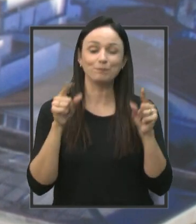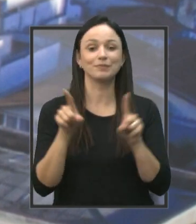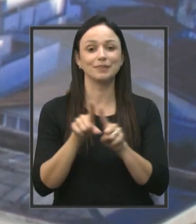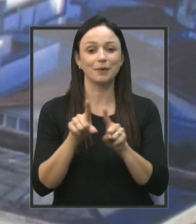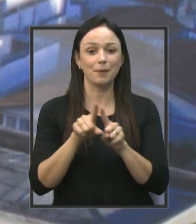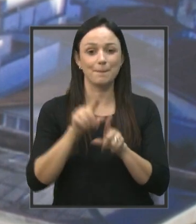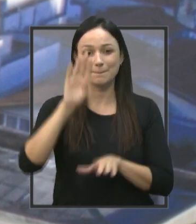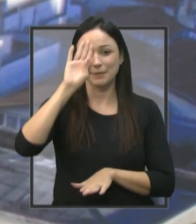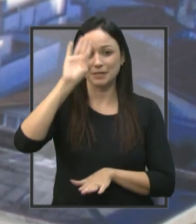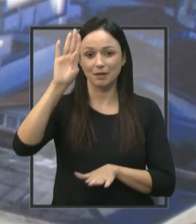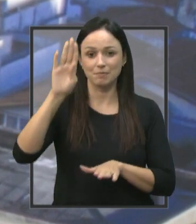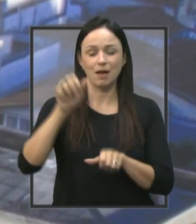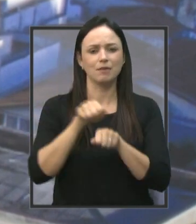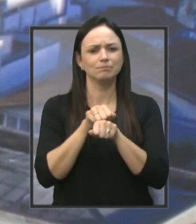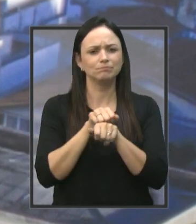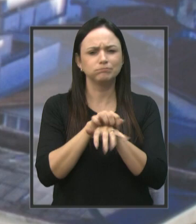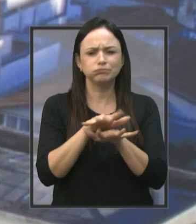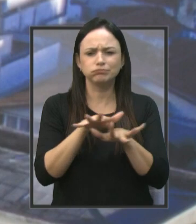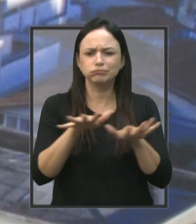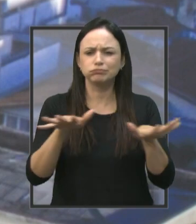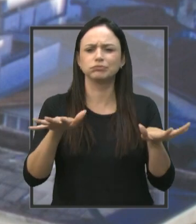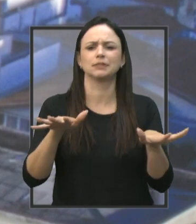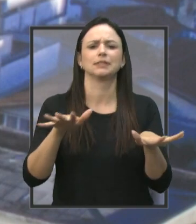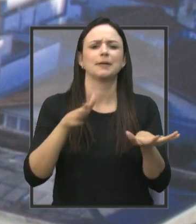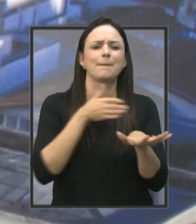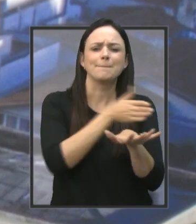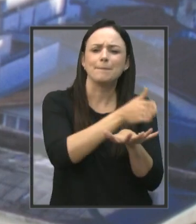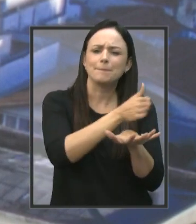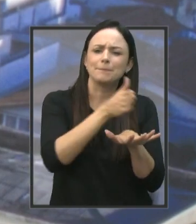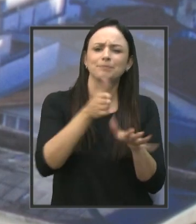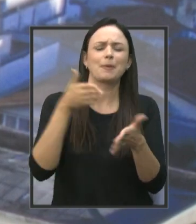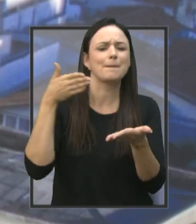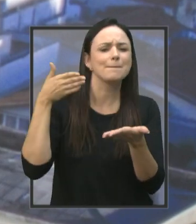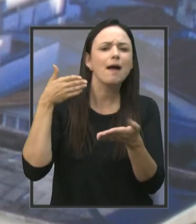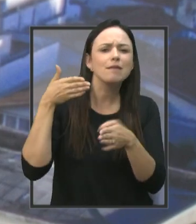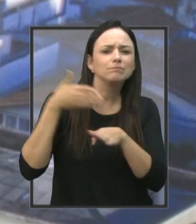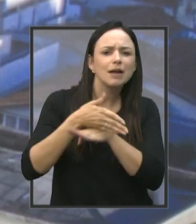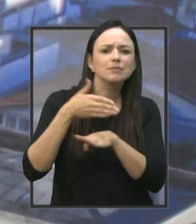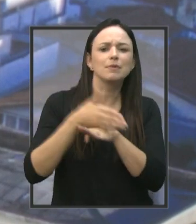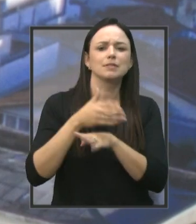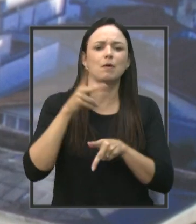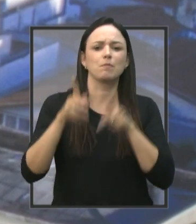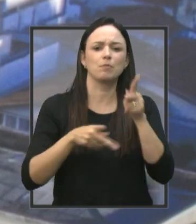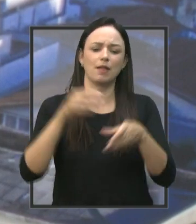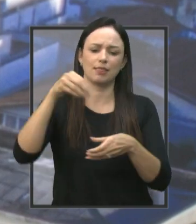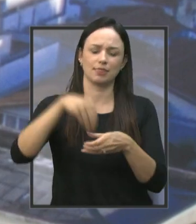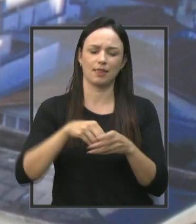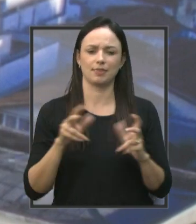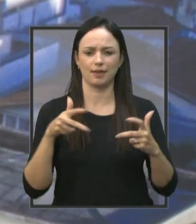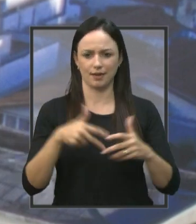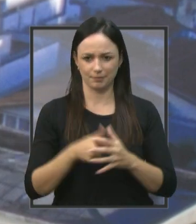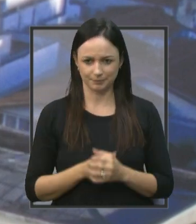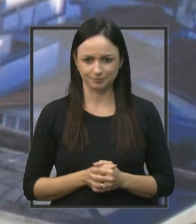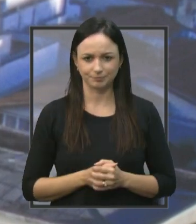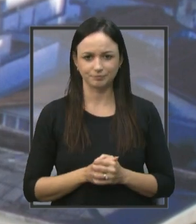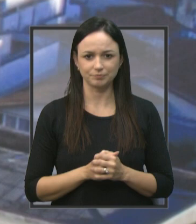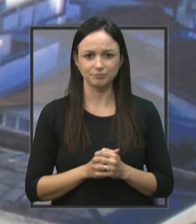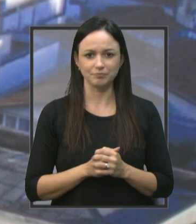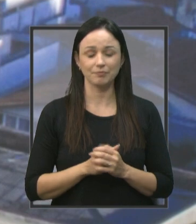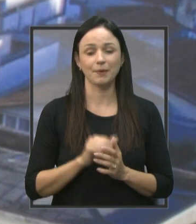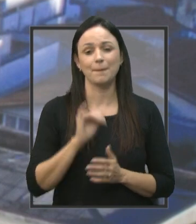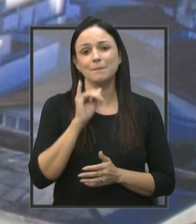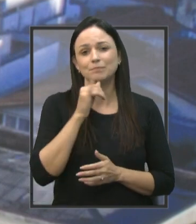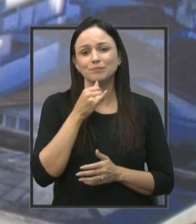abrindo um leque para a participação da população dentro da Câmara Municipal. Pena que não há tempo.